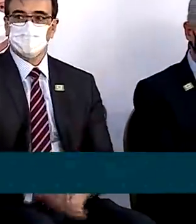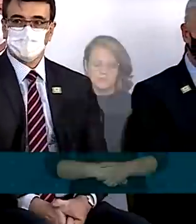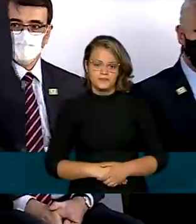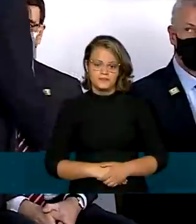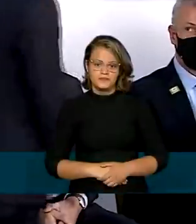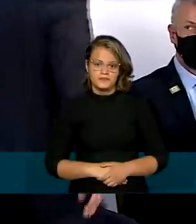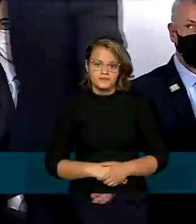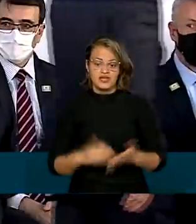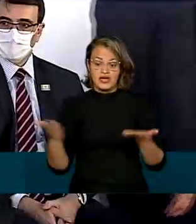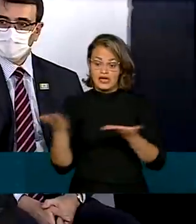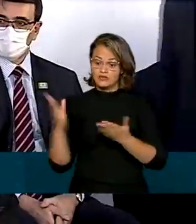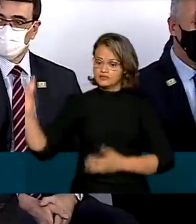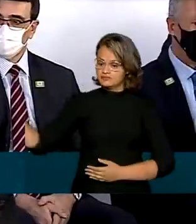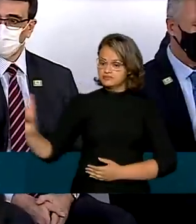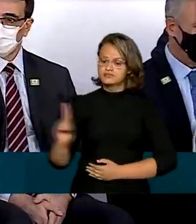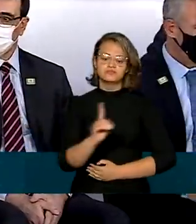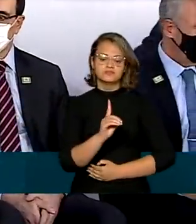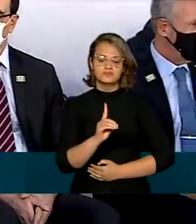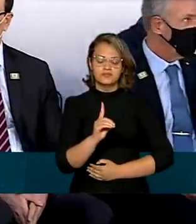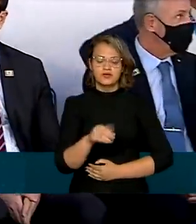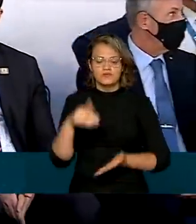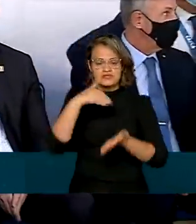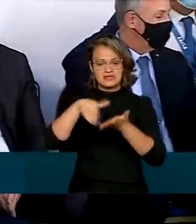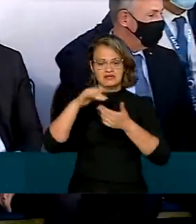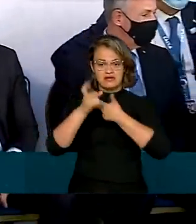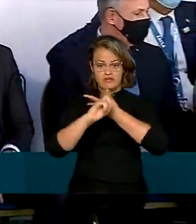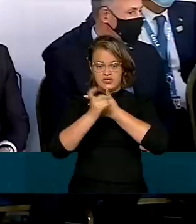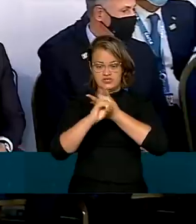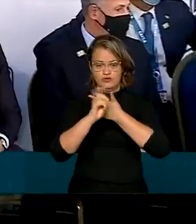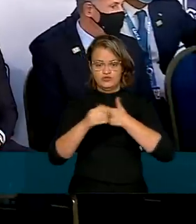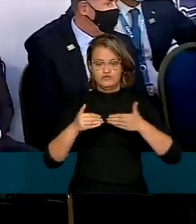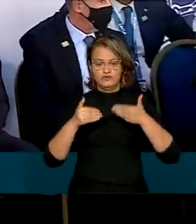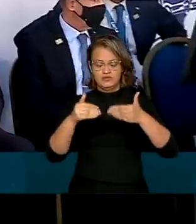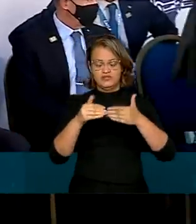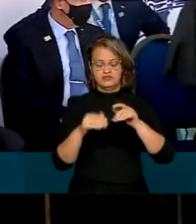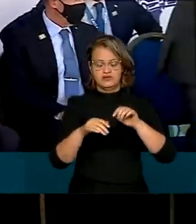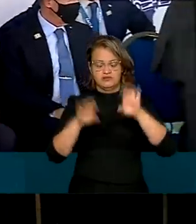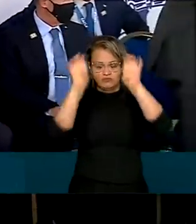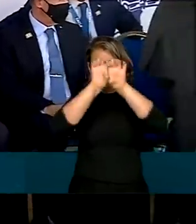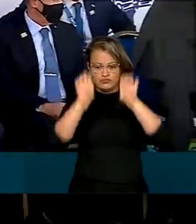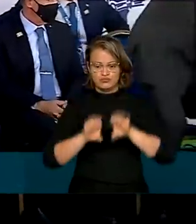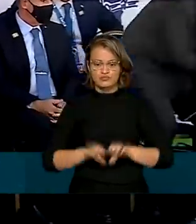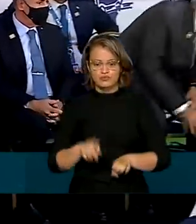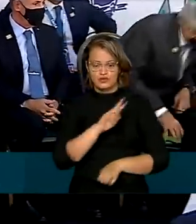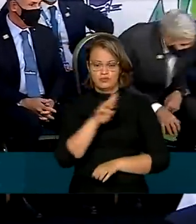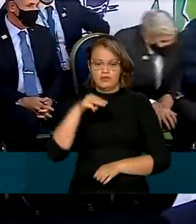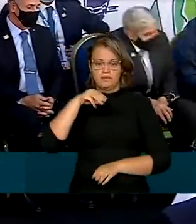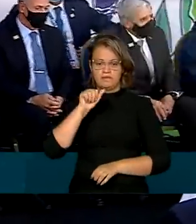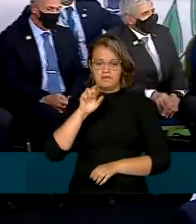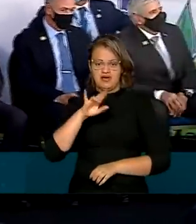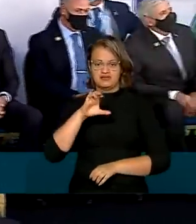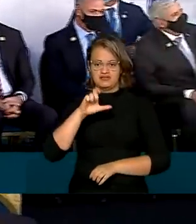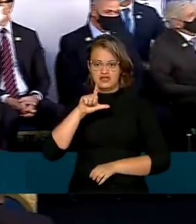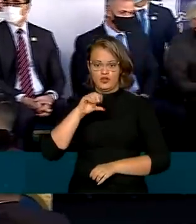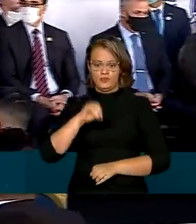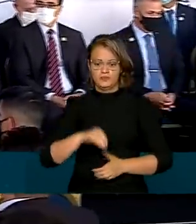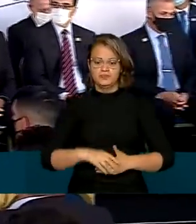Convidamos a fazer o uso da palavra o secretário executivo do Ministério da Infraestrutura, Marcelo Sampaio.